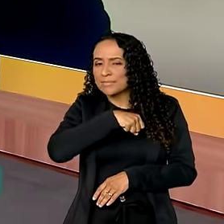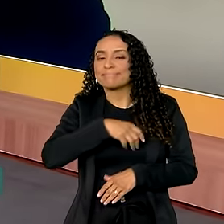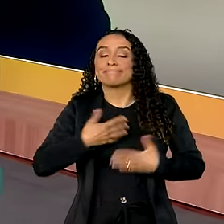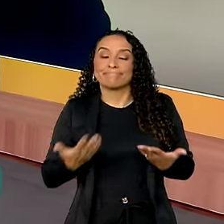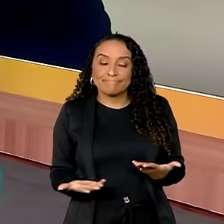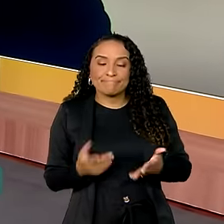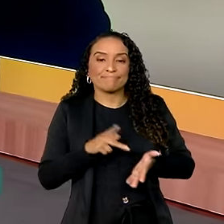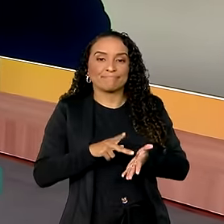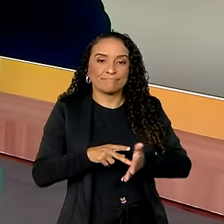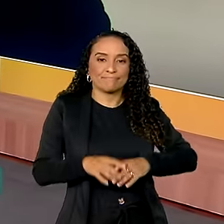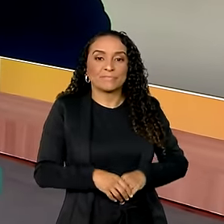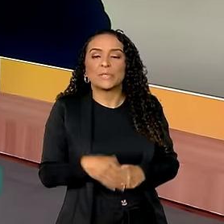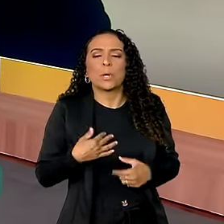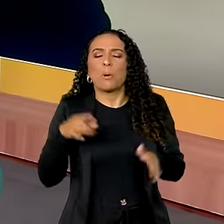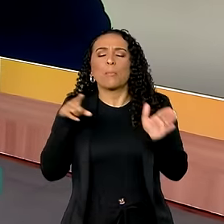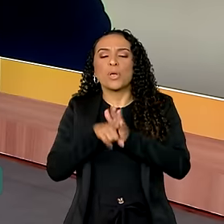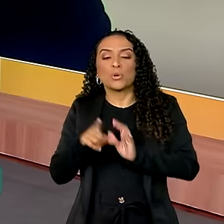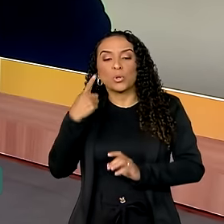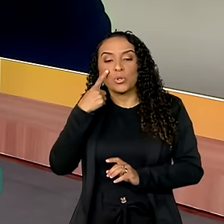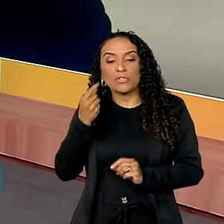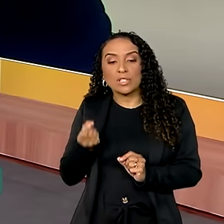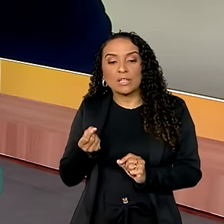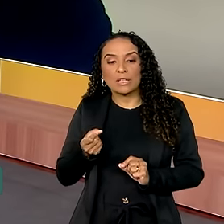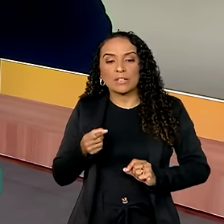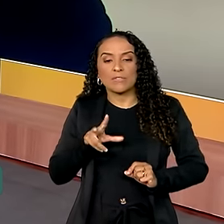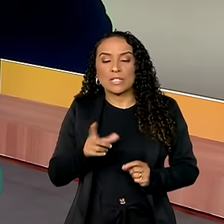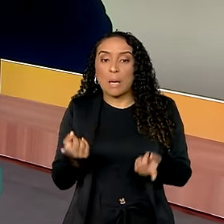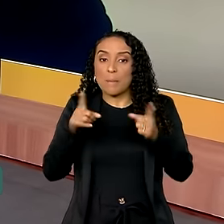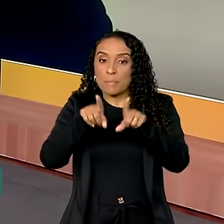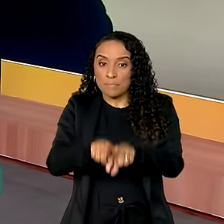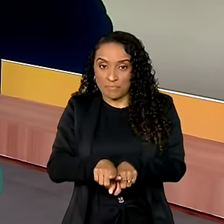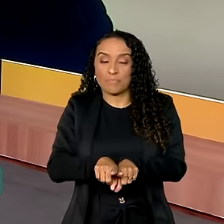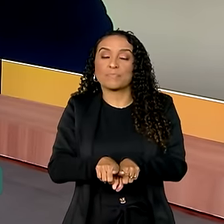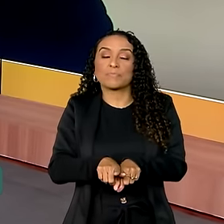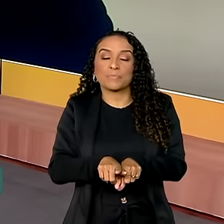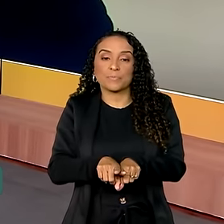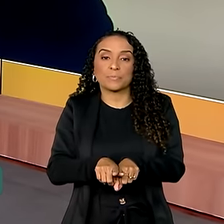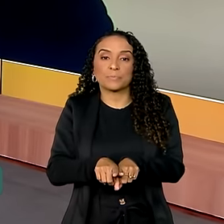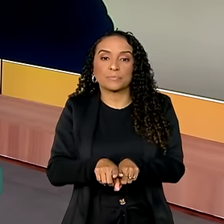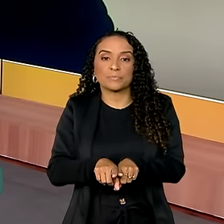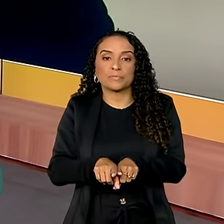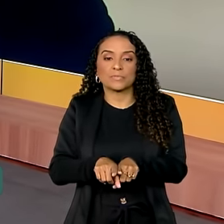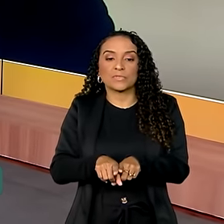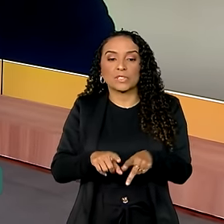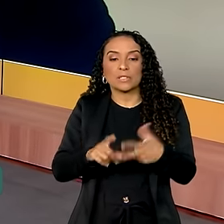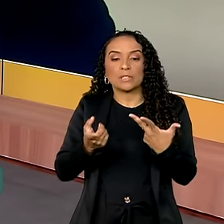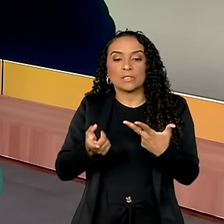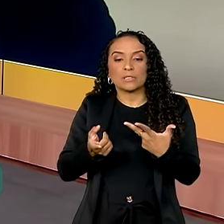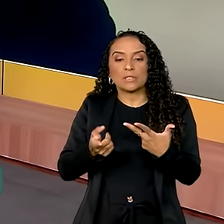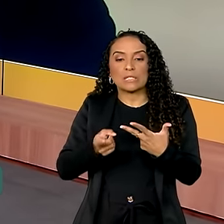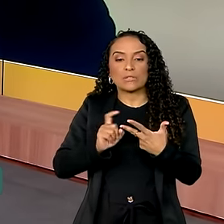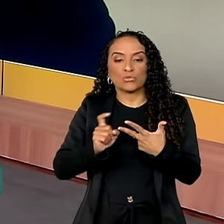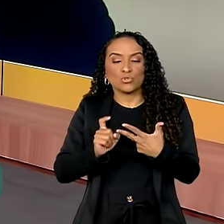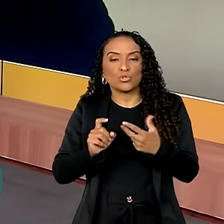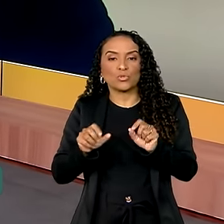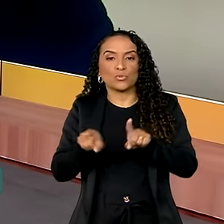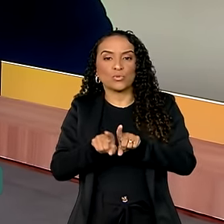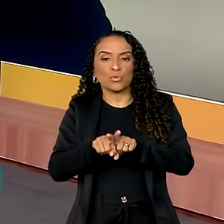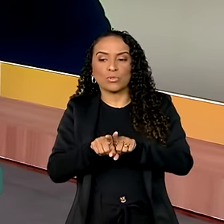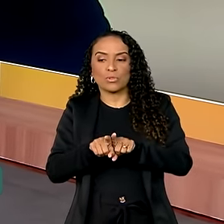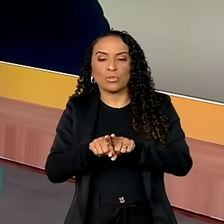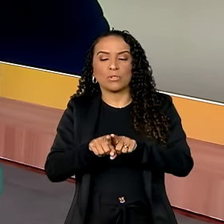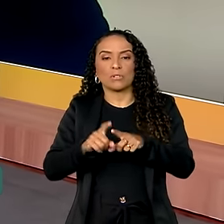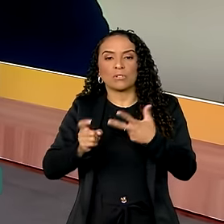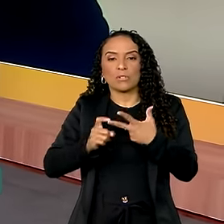secretário? Então, já lhe pergunto, estou vendo aqui que vai ser uma parceria entre Executivo Federal, Executivo